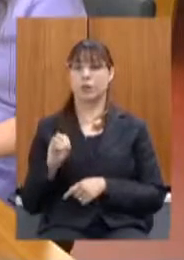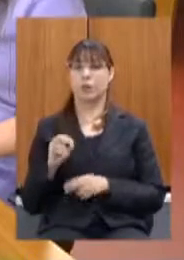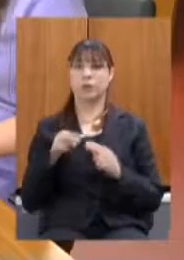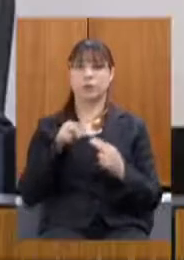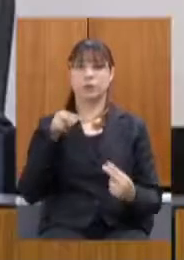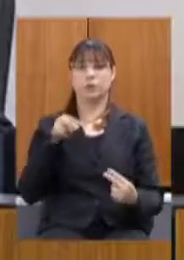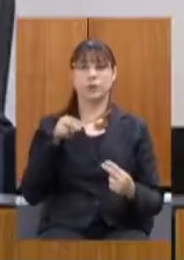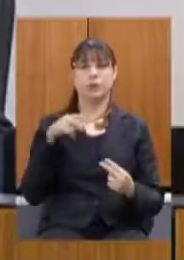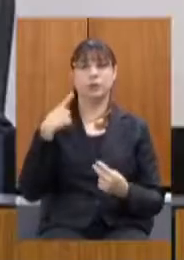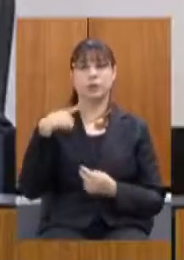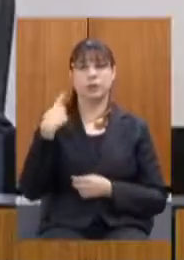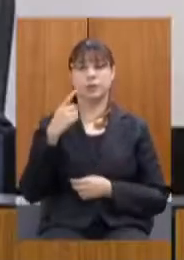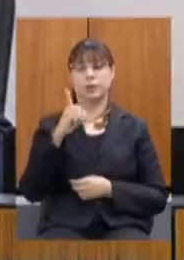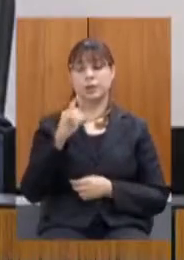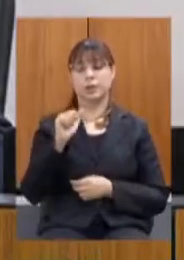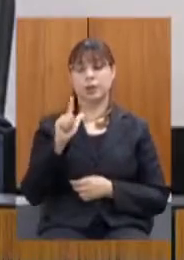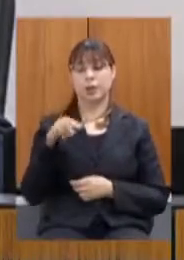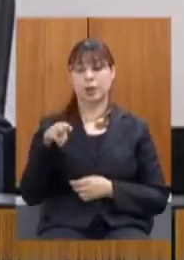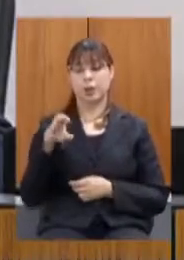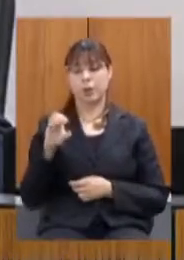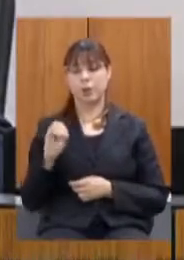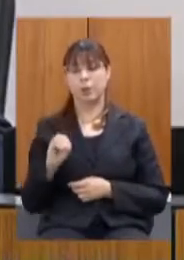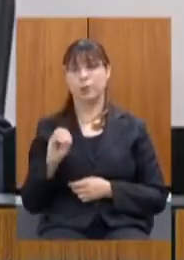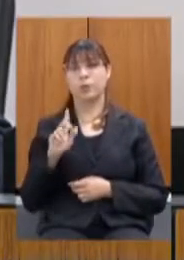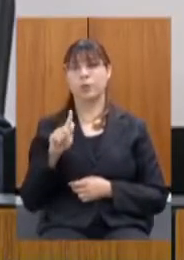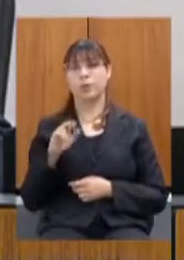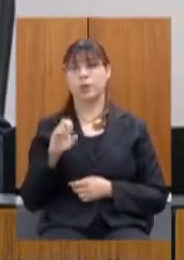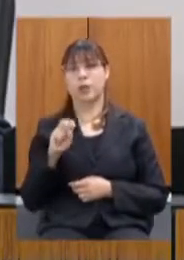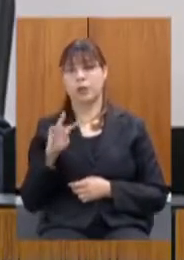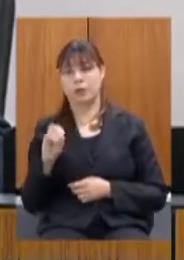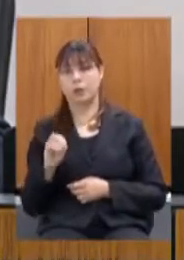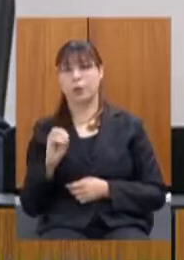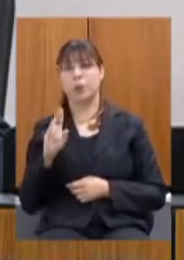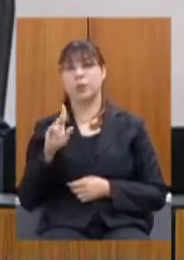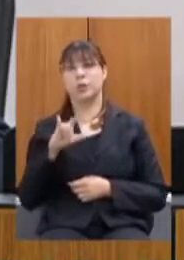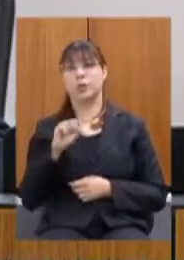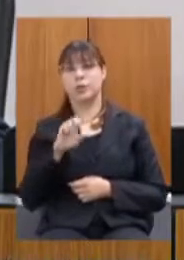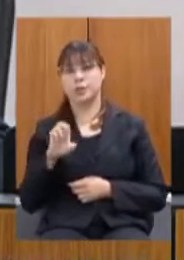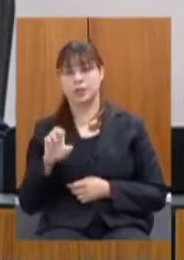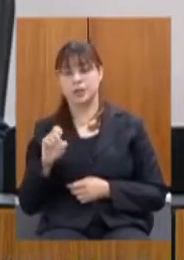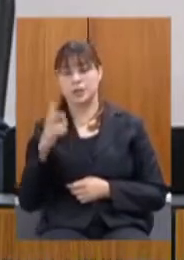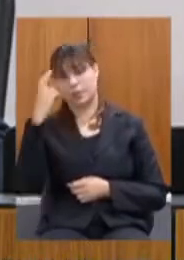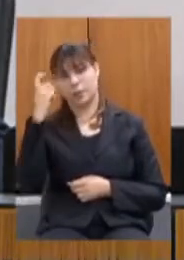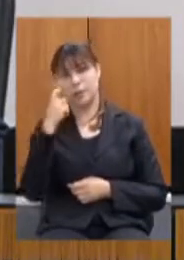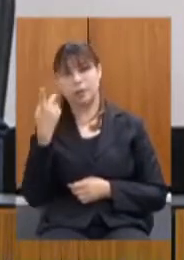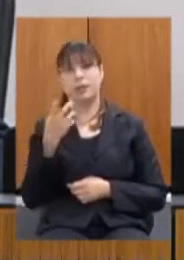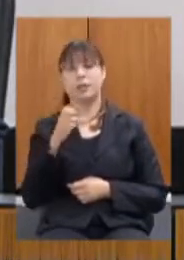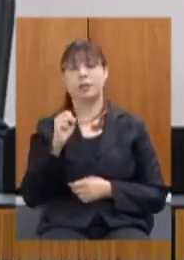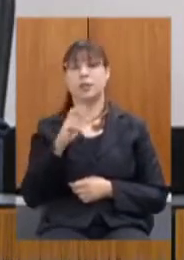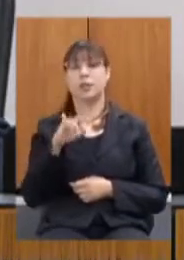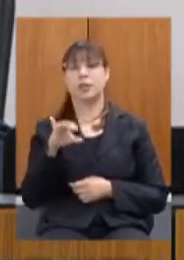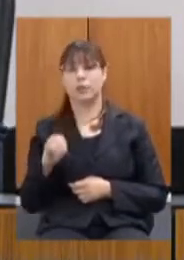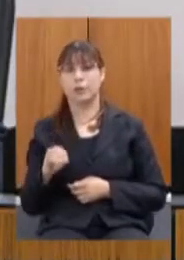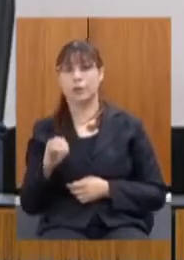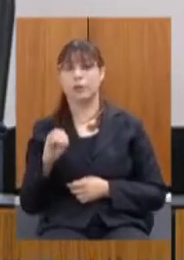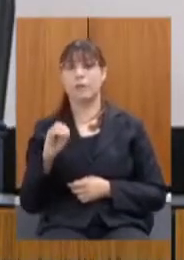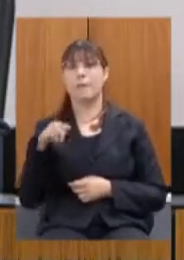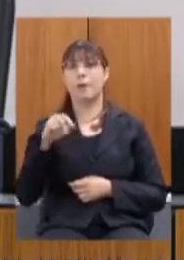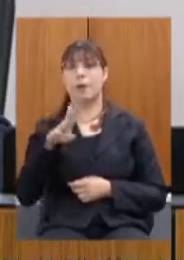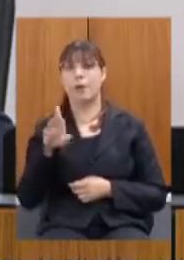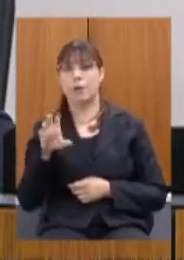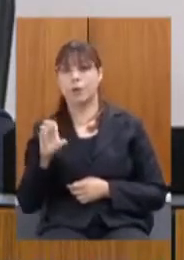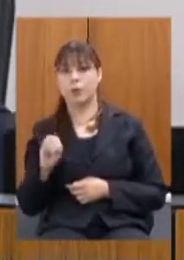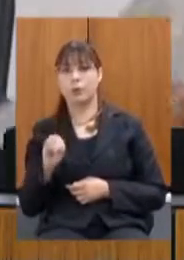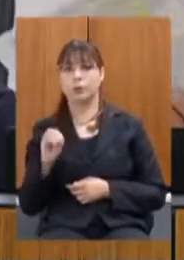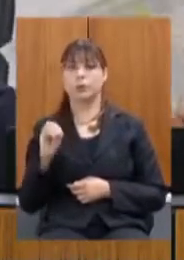o deputado Dalmo Ribeiro Gustavo Mito professor Cleito Ulisses Gomes Zé Reis Rosângela Reis Sávio Souza Cruz Mauro Tramonte